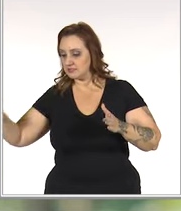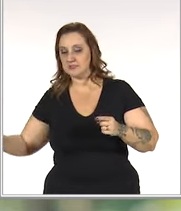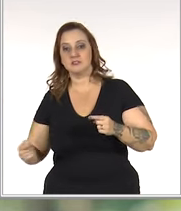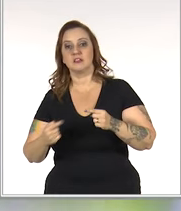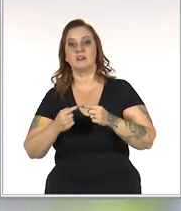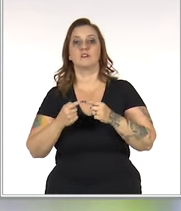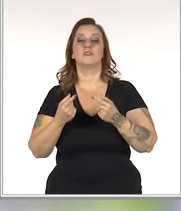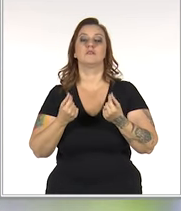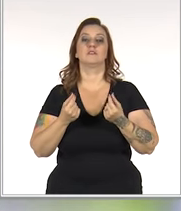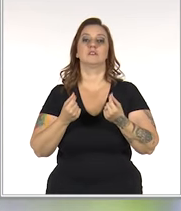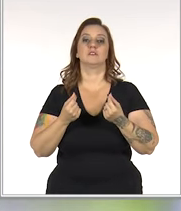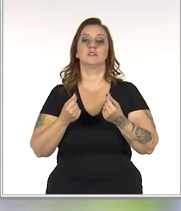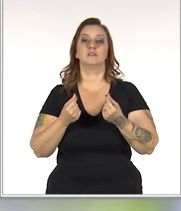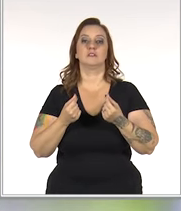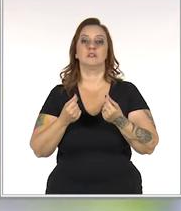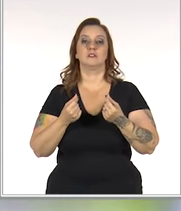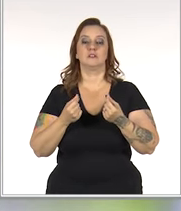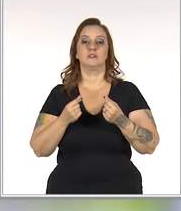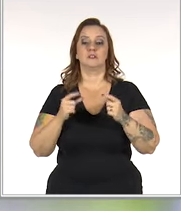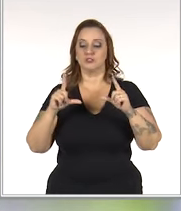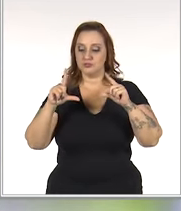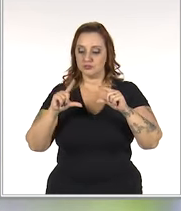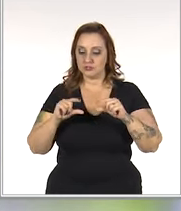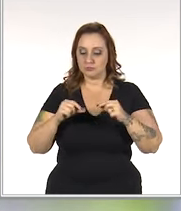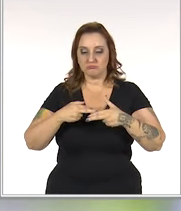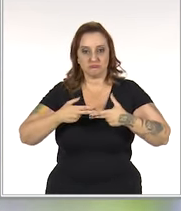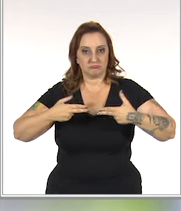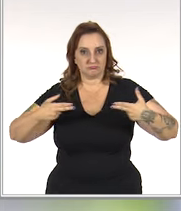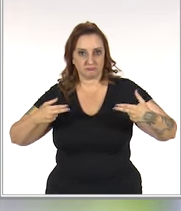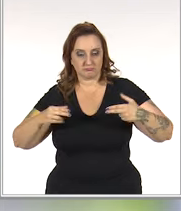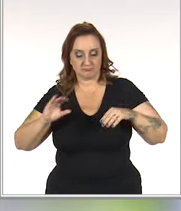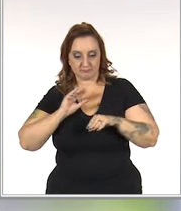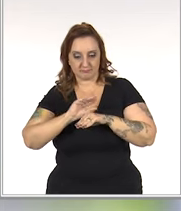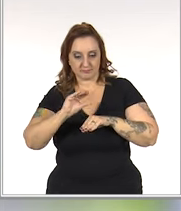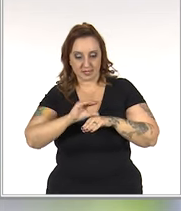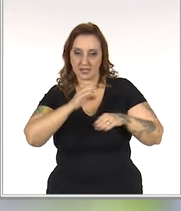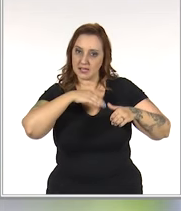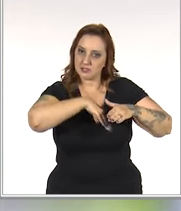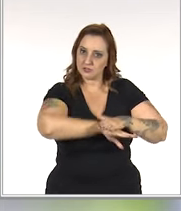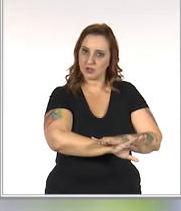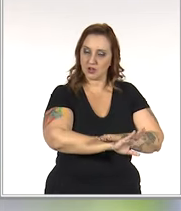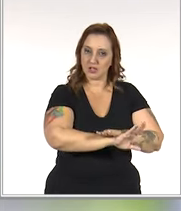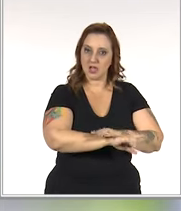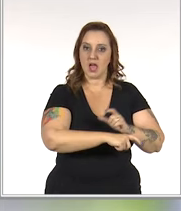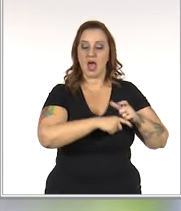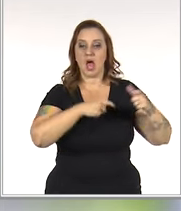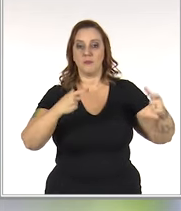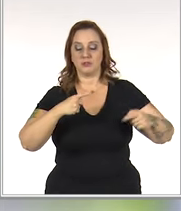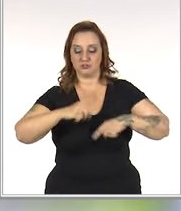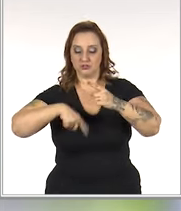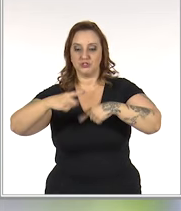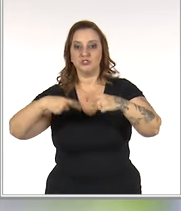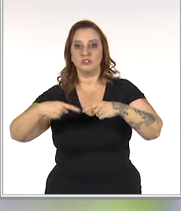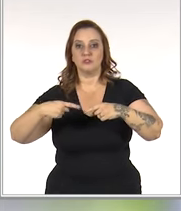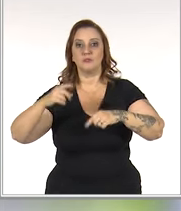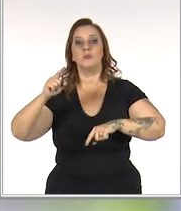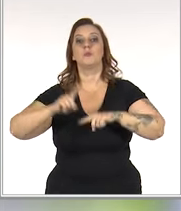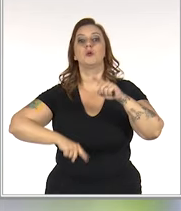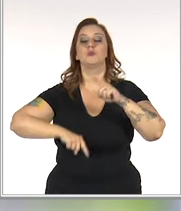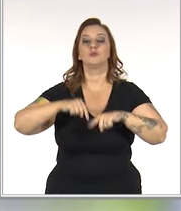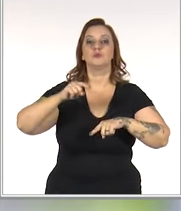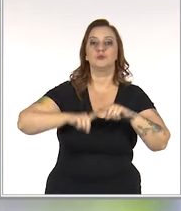financeiro, ou seja, diminuir os recursos investidos no estoque, aumentar o giro dos